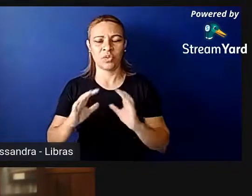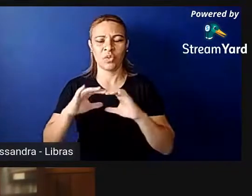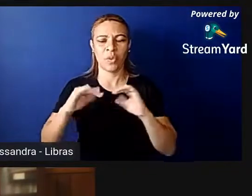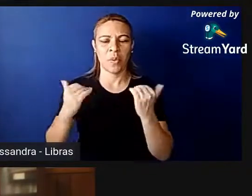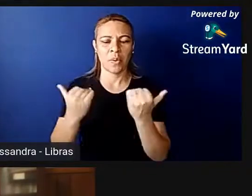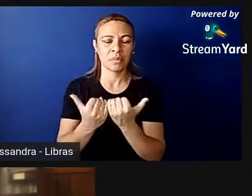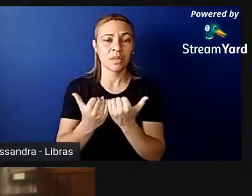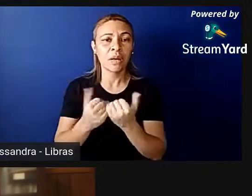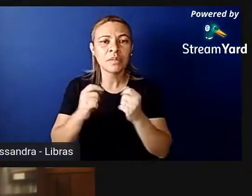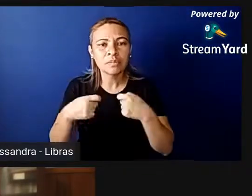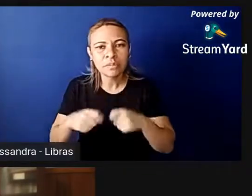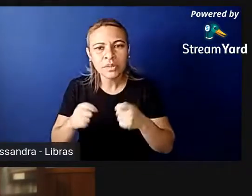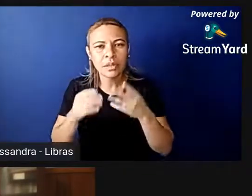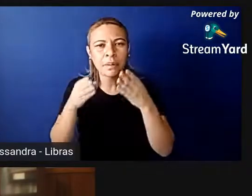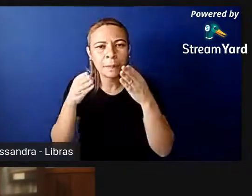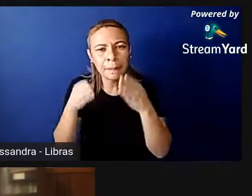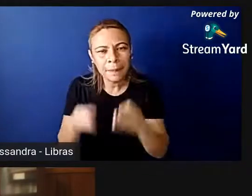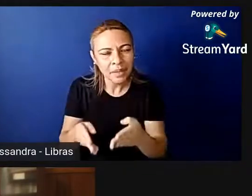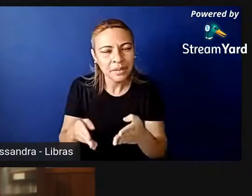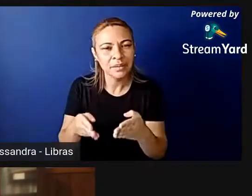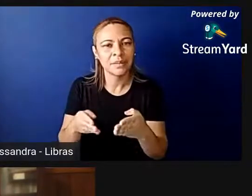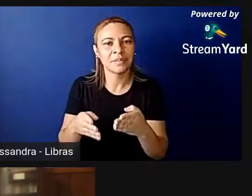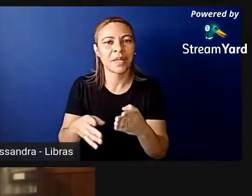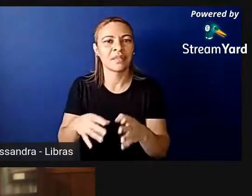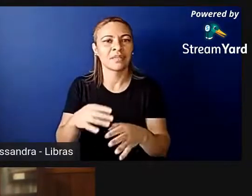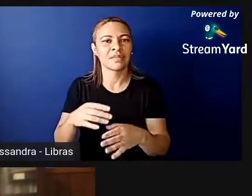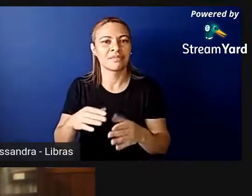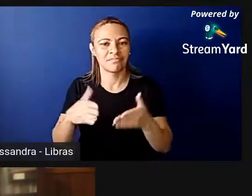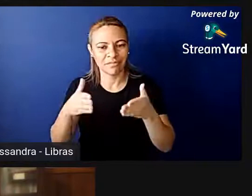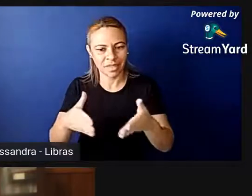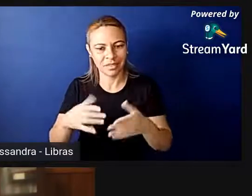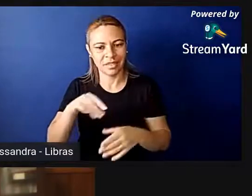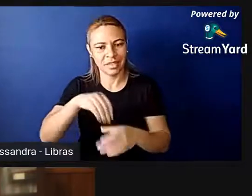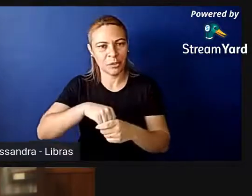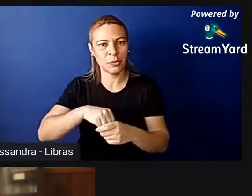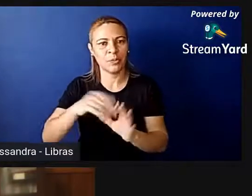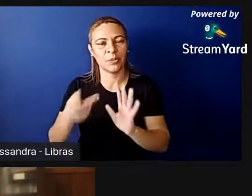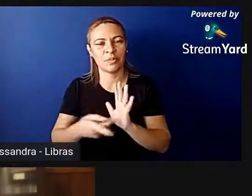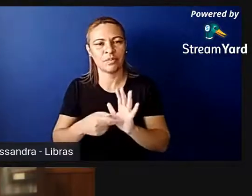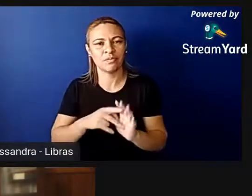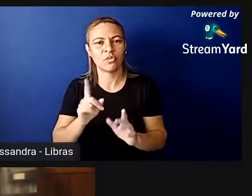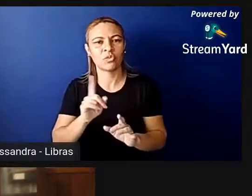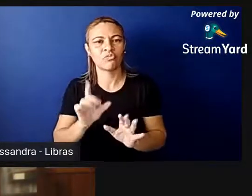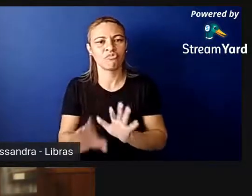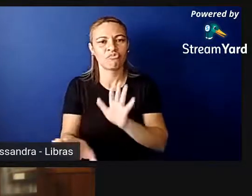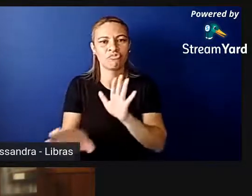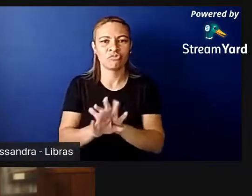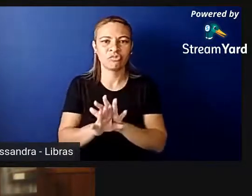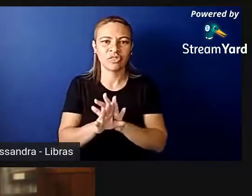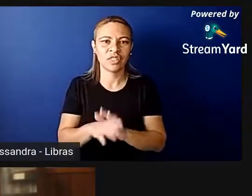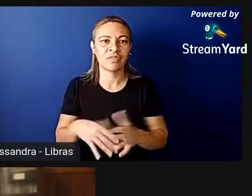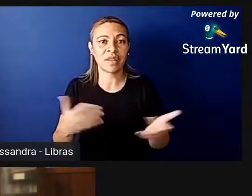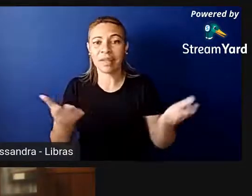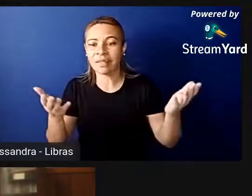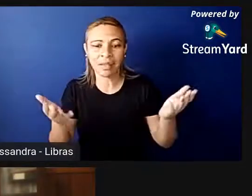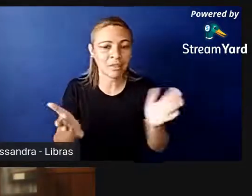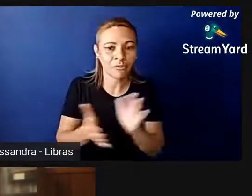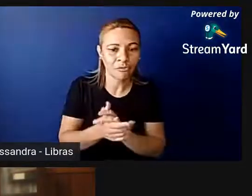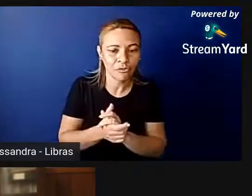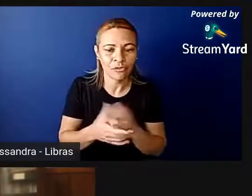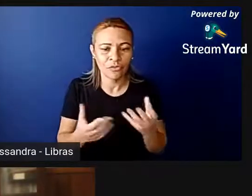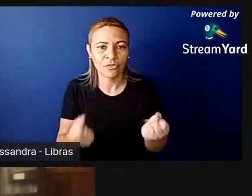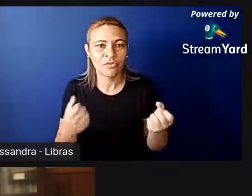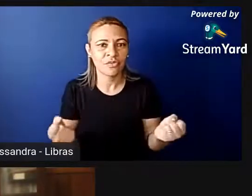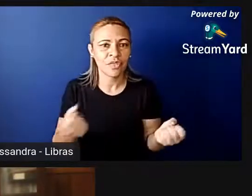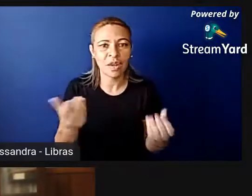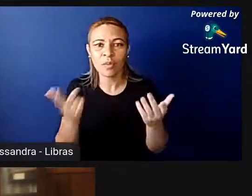participar dessa posição dentro do partido. Não basta chegar nesse ano de eleição e aí, então, vamos angariar